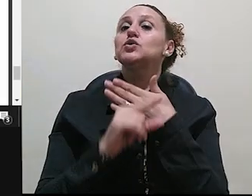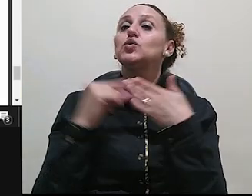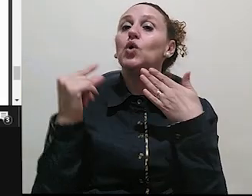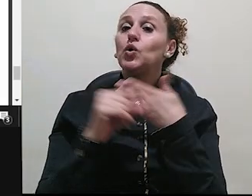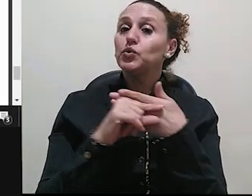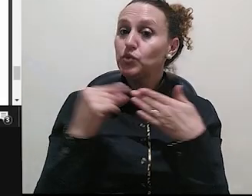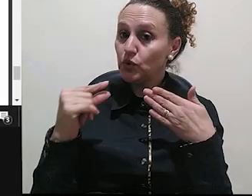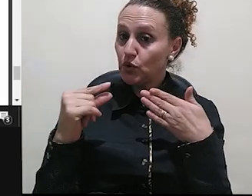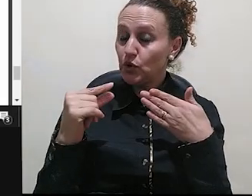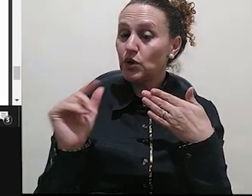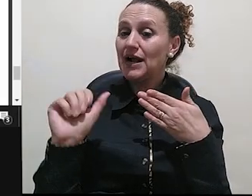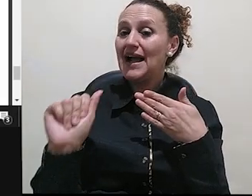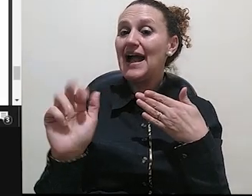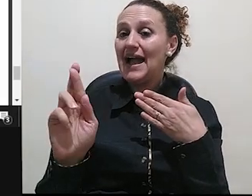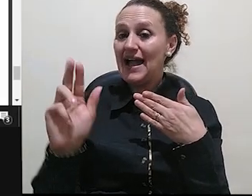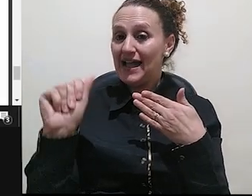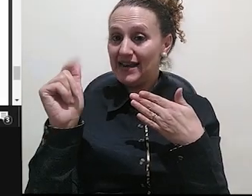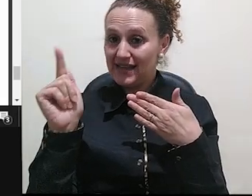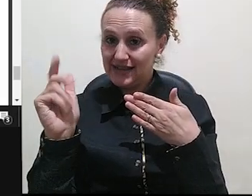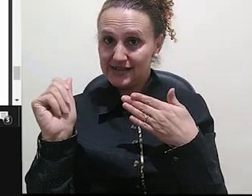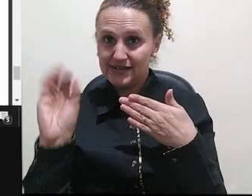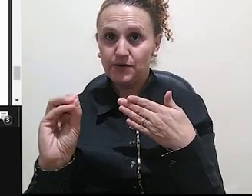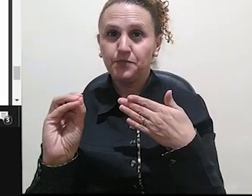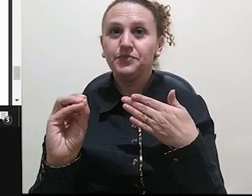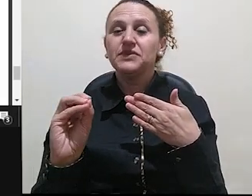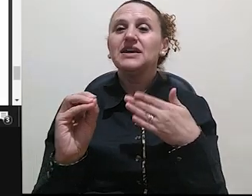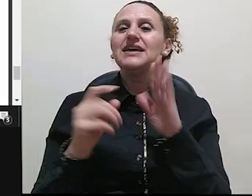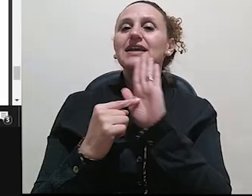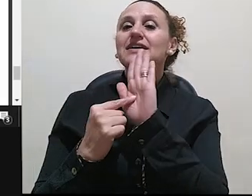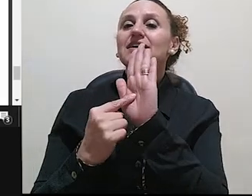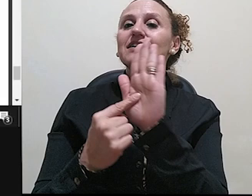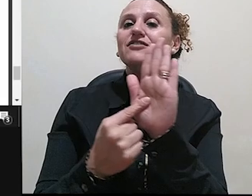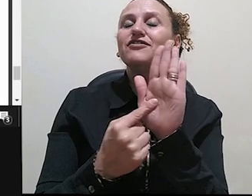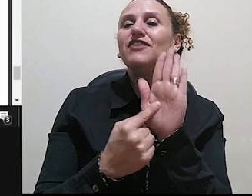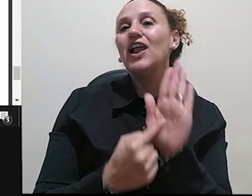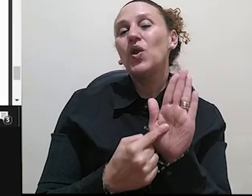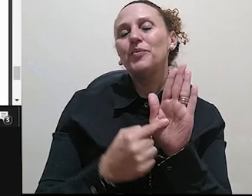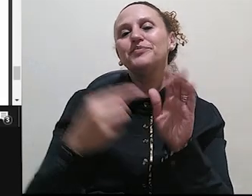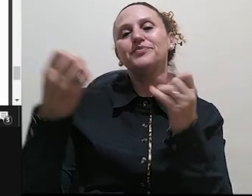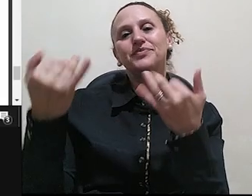mencionou durante a resenha dele e não necessariamente